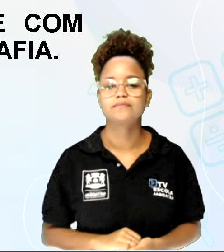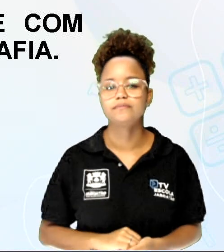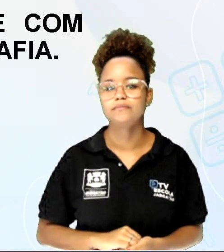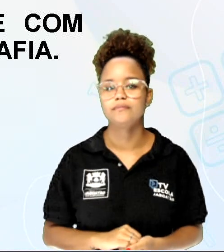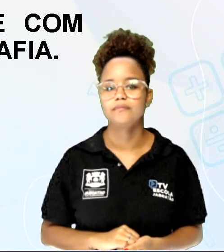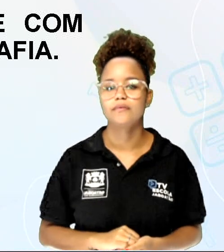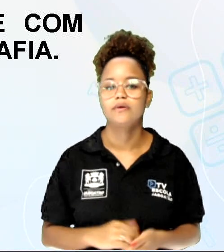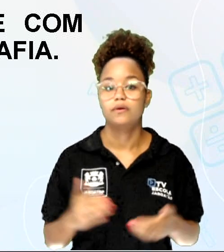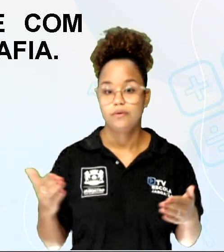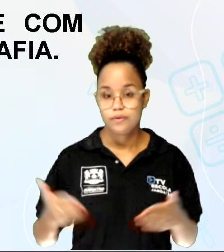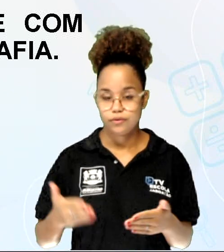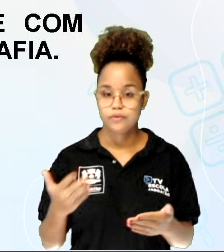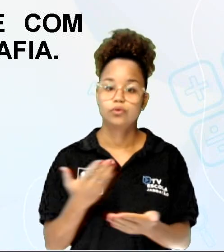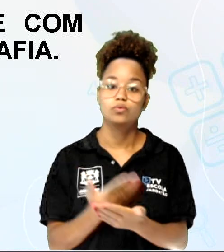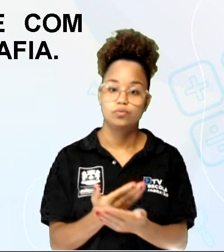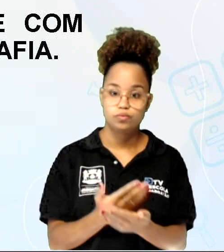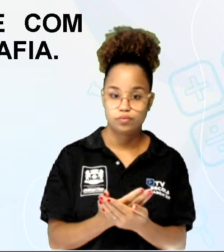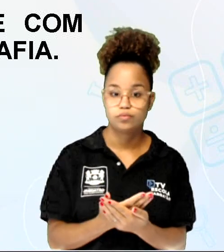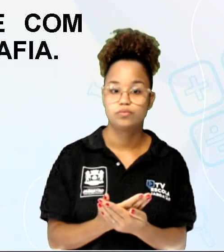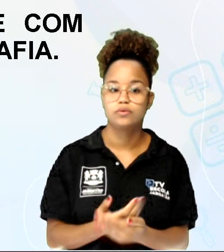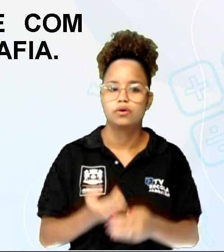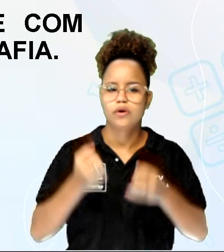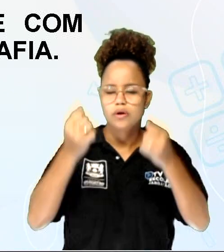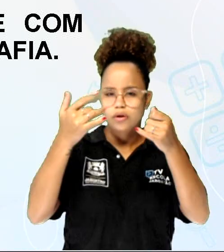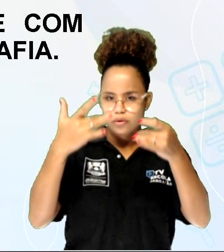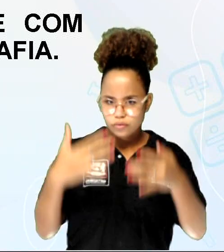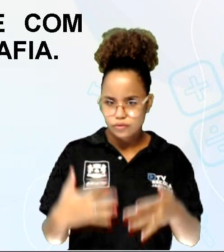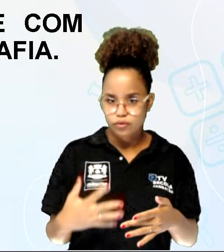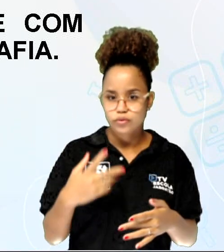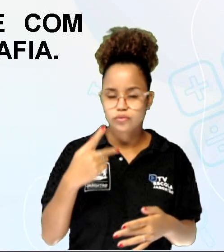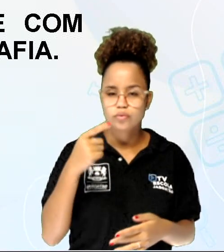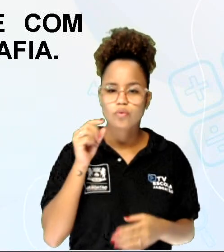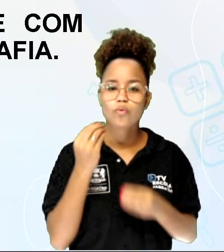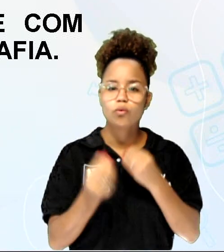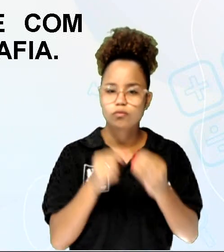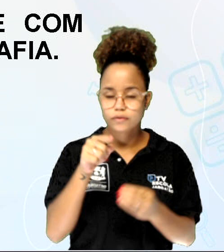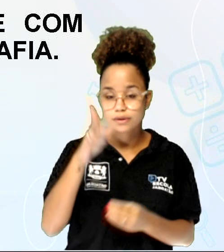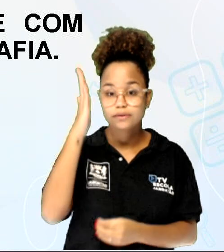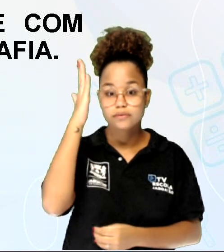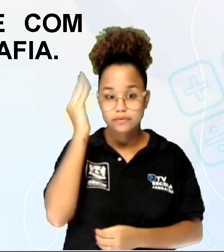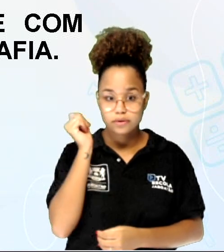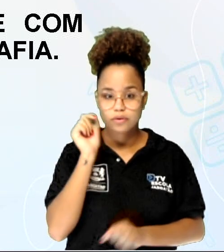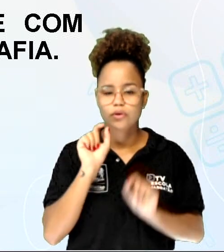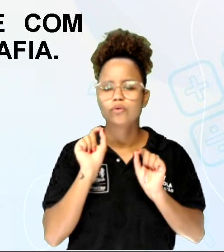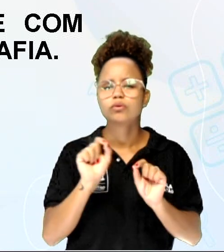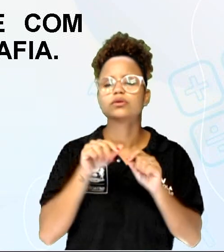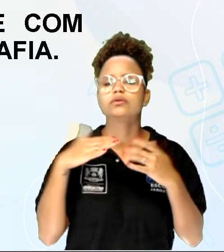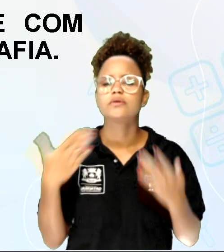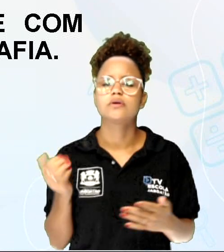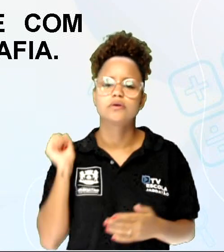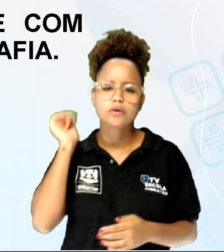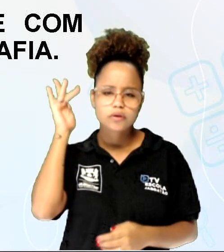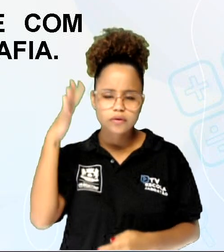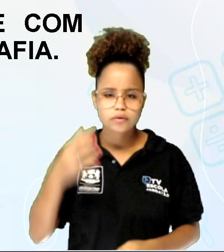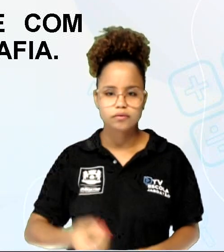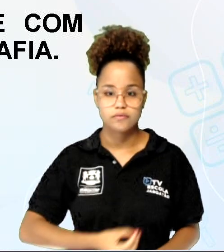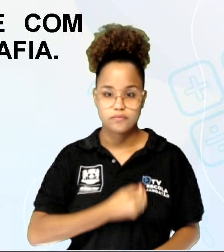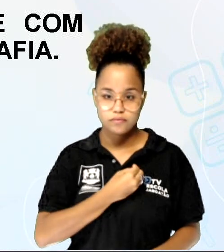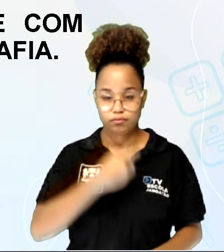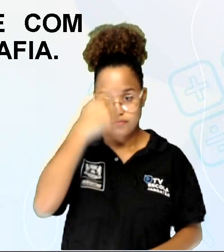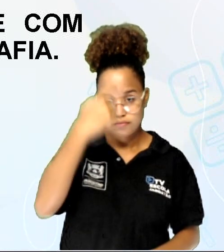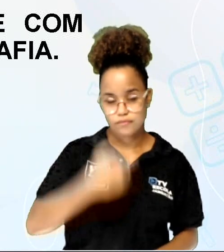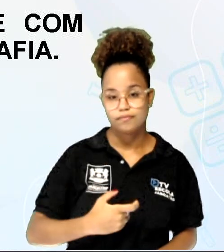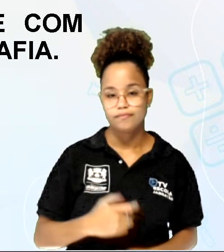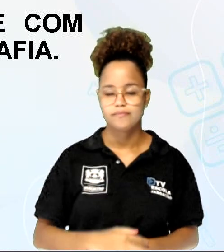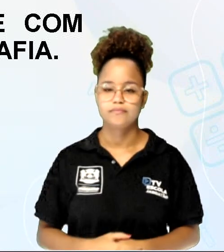partir da nossa aula de hoje, explique com suas palavras o que é uma autobiografia. Eu